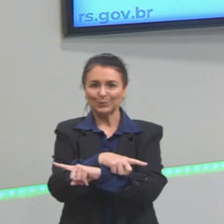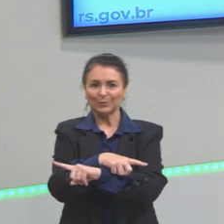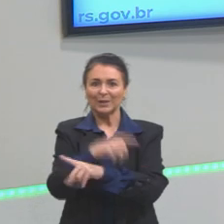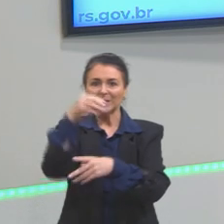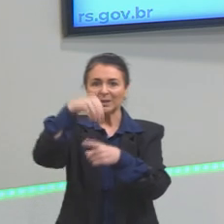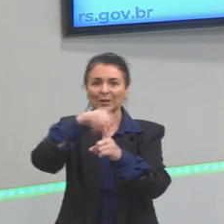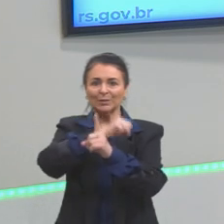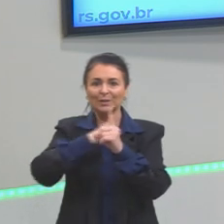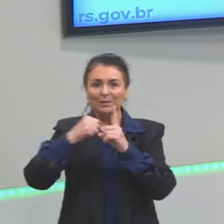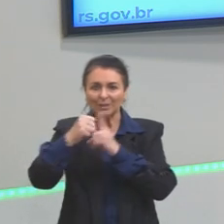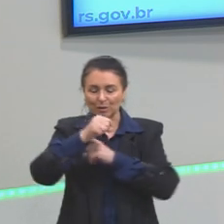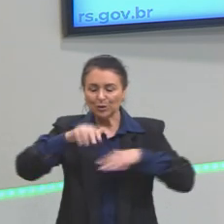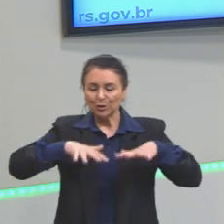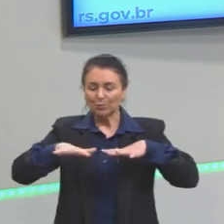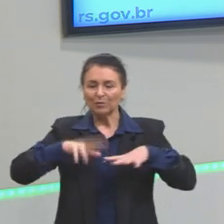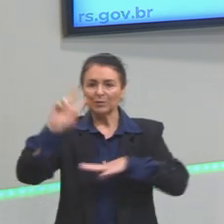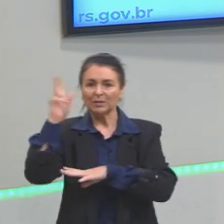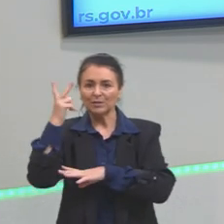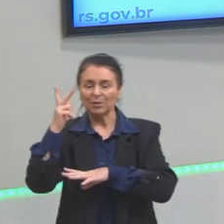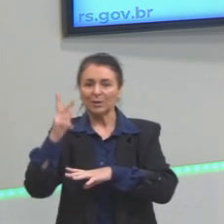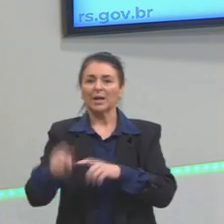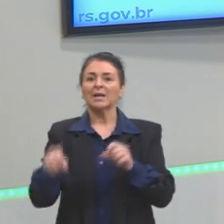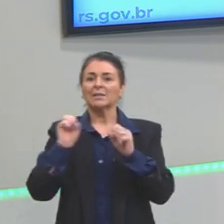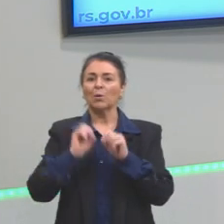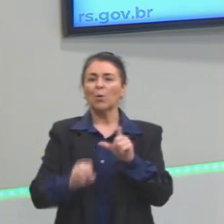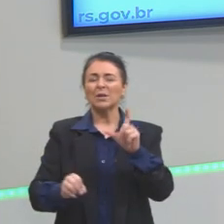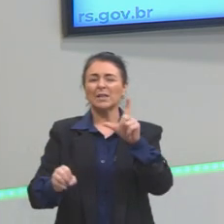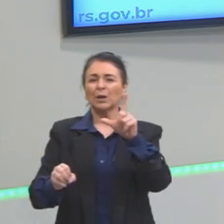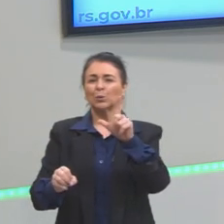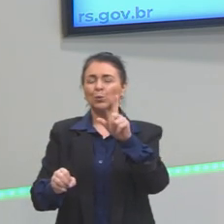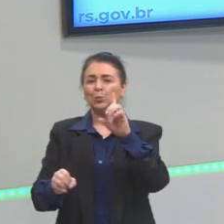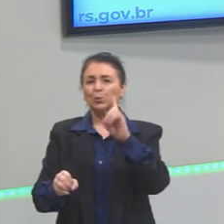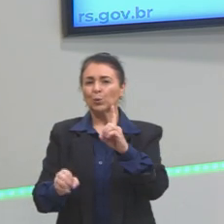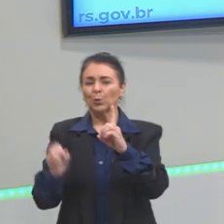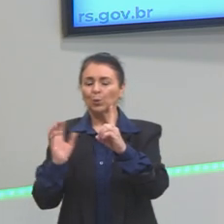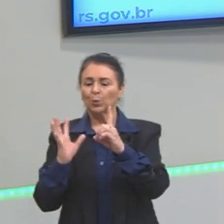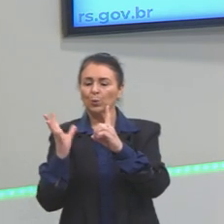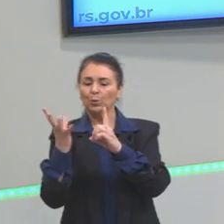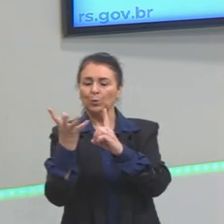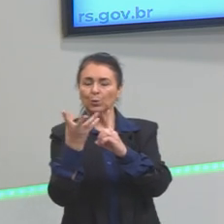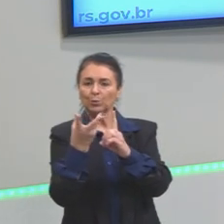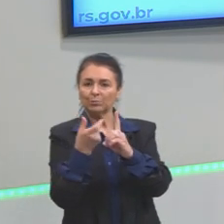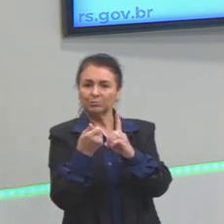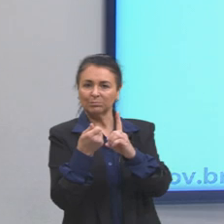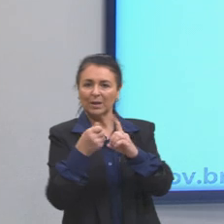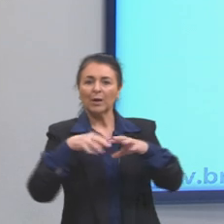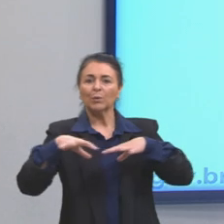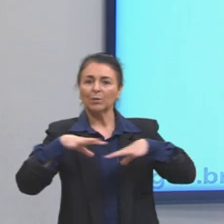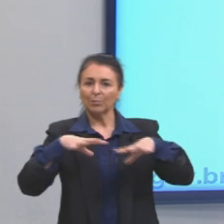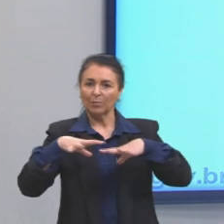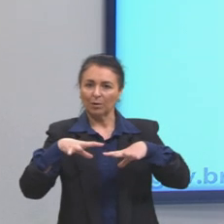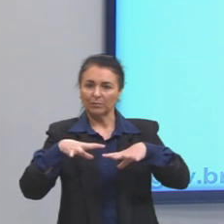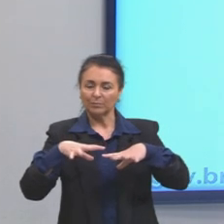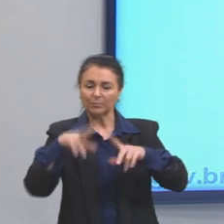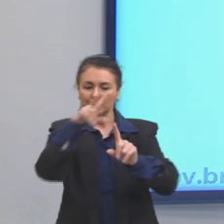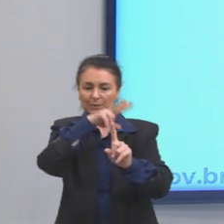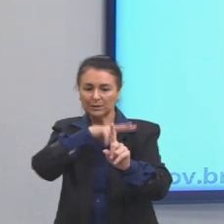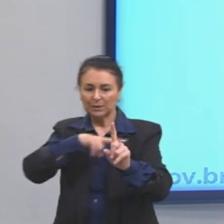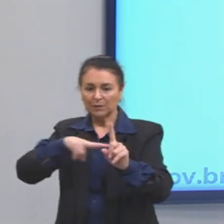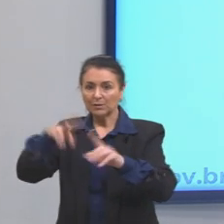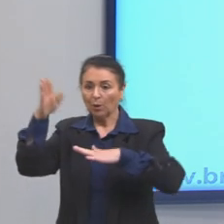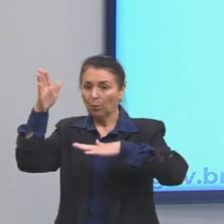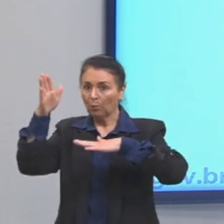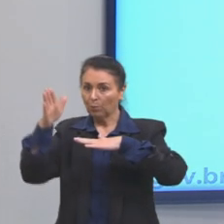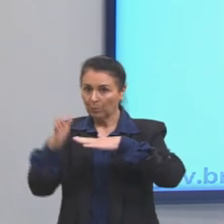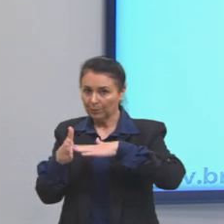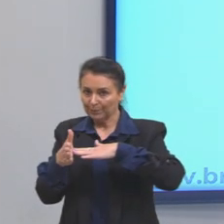o motor da história nessa dialética que vai movendo a história, segundo o Marx. Na visão contemporânea, nós temos